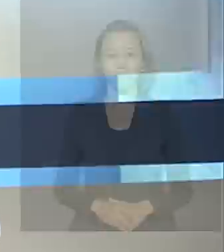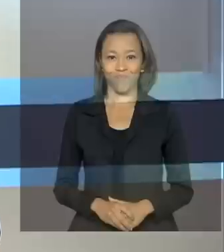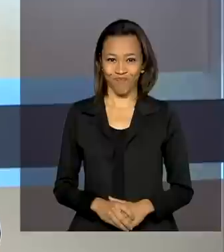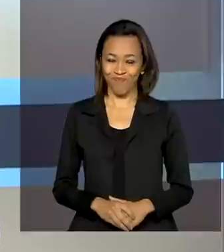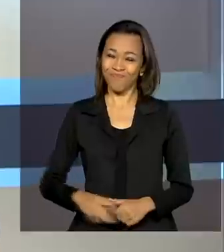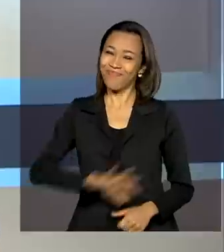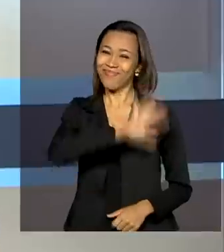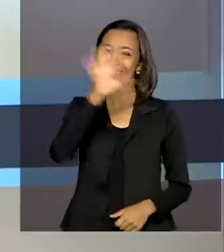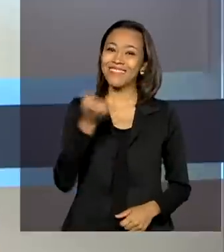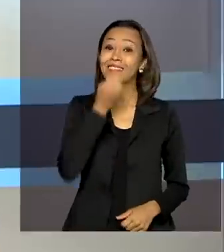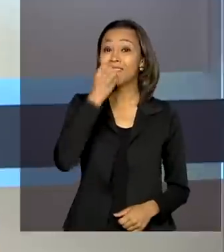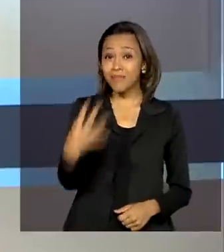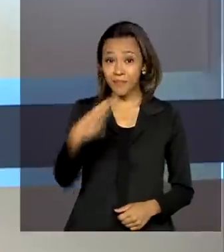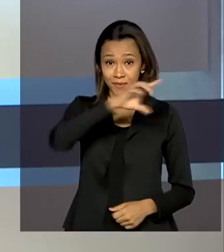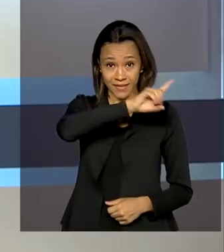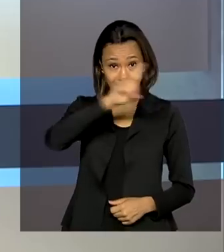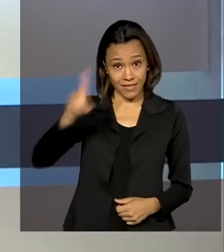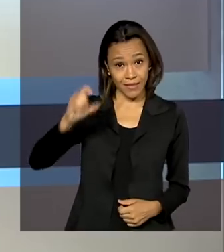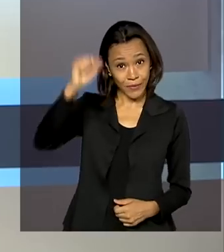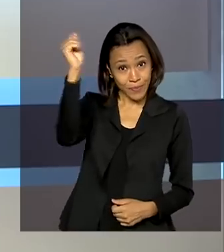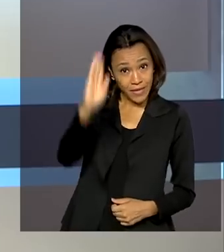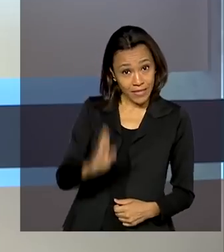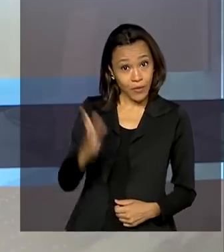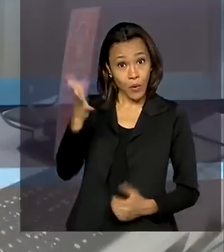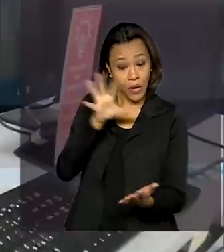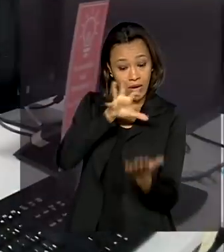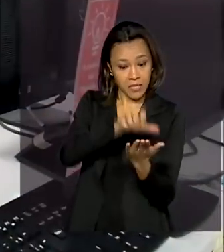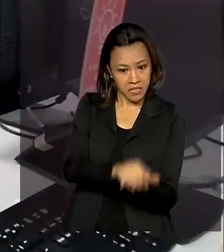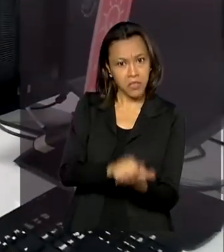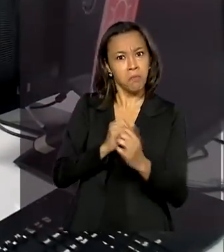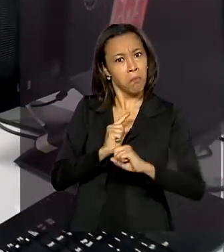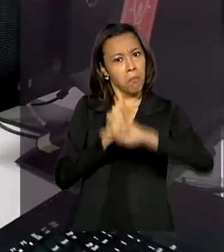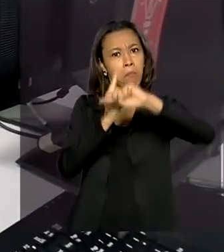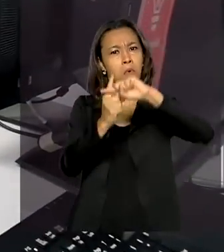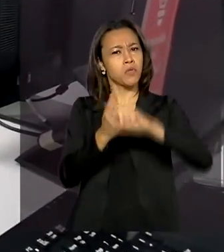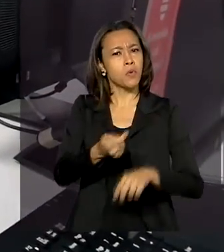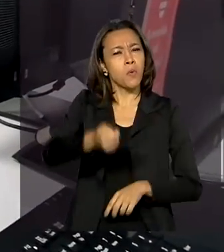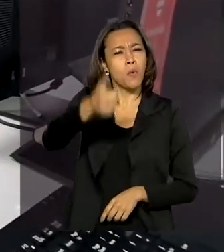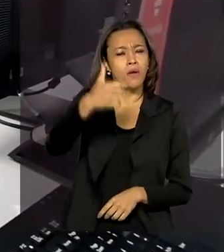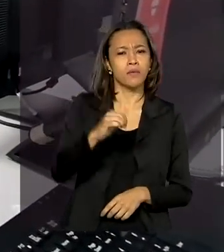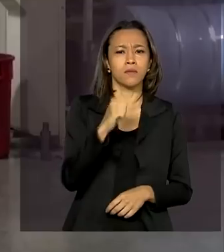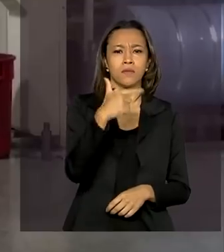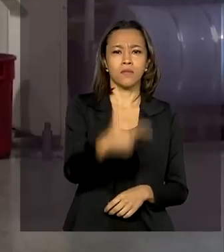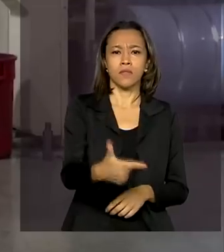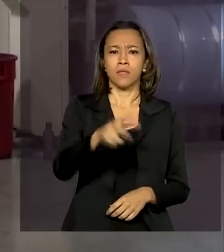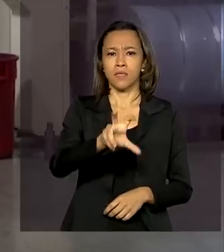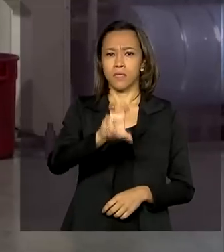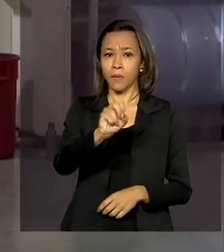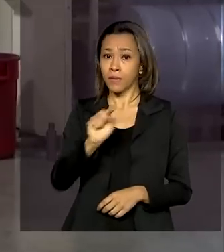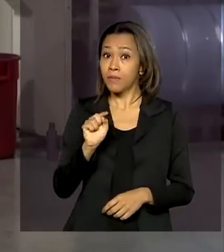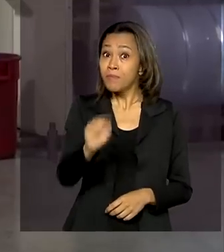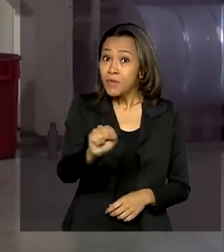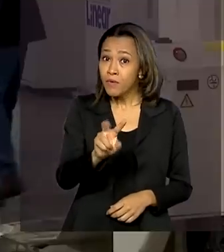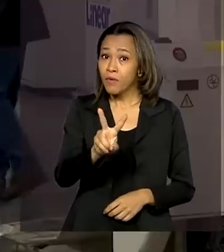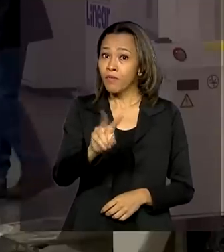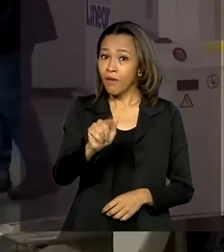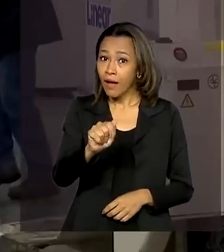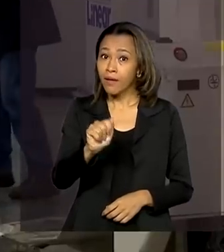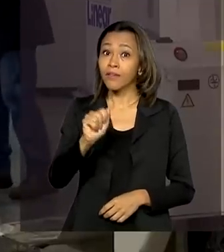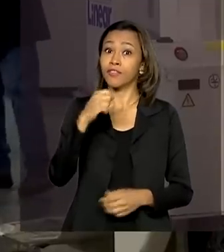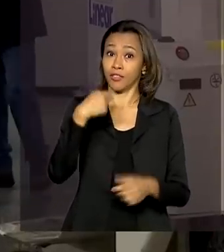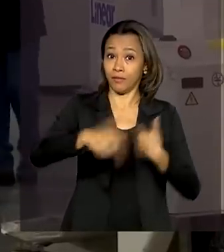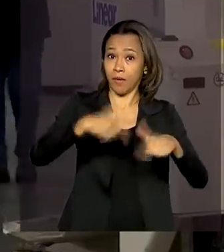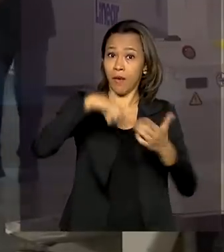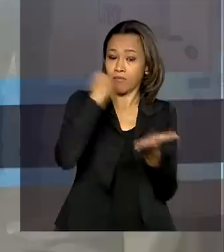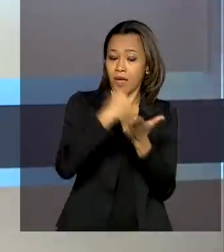Olá, bom dia! Brasil registra saldo positivo de quase 250 mil vagas de emprego formal